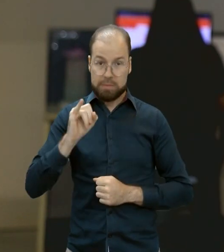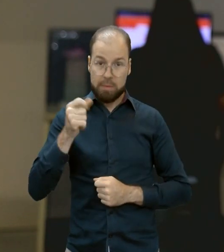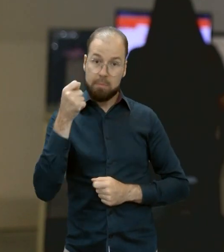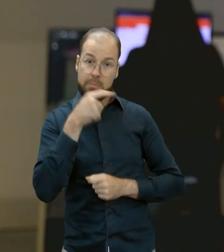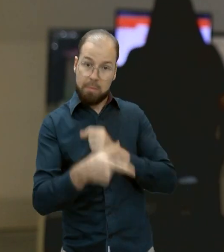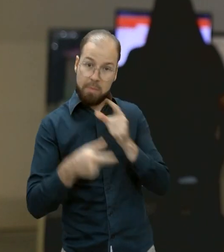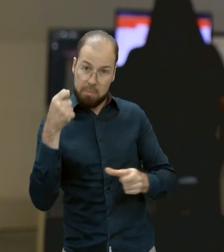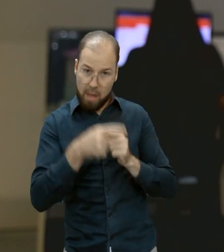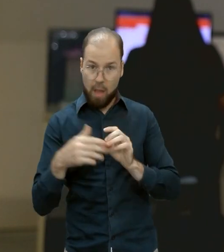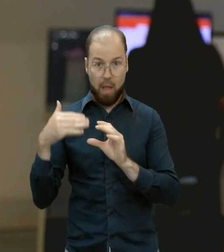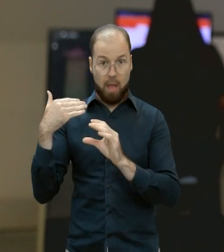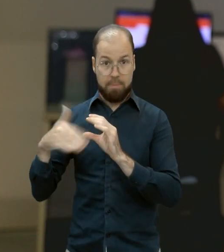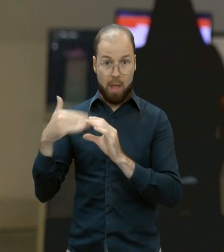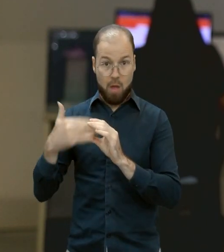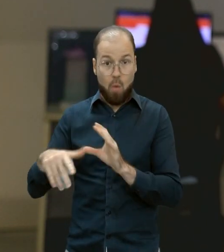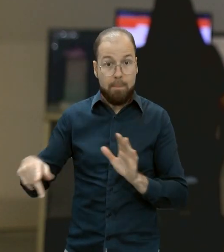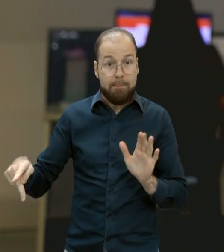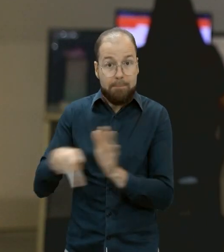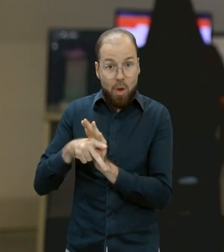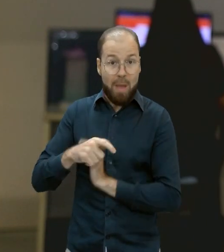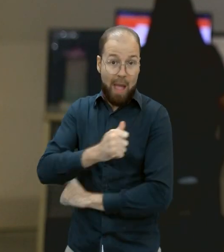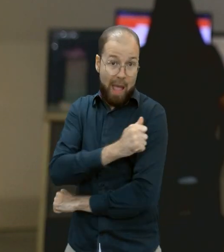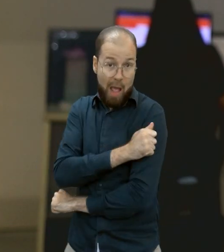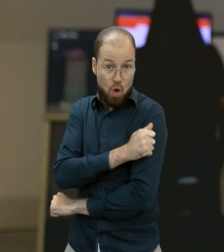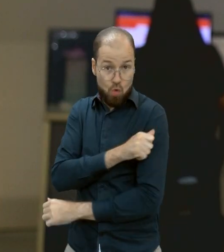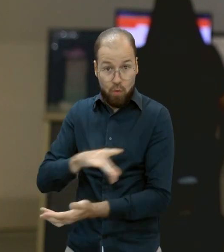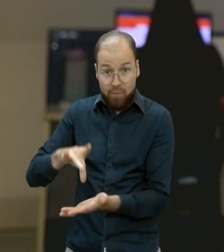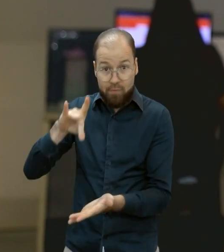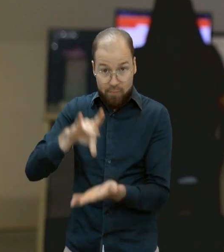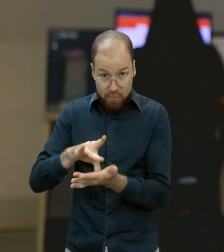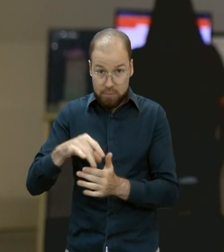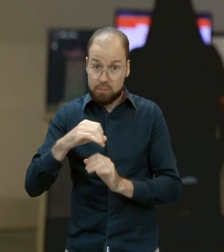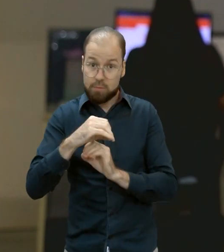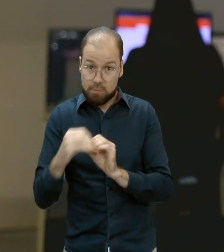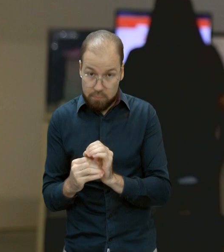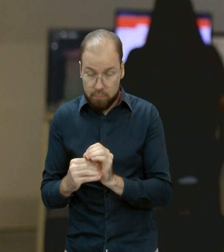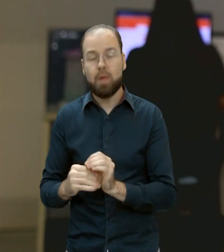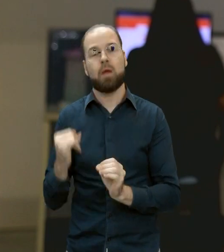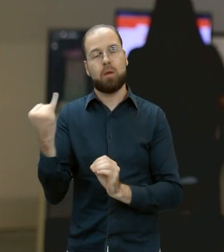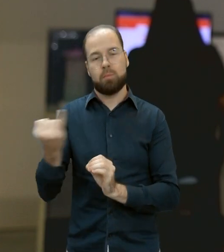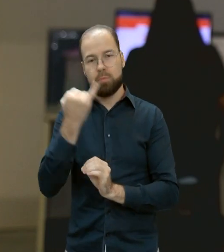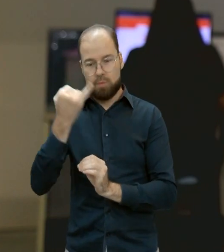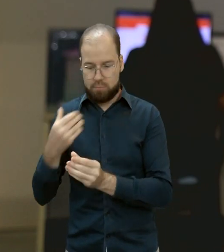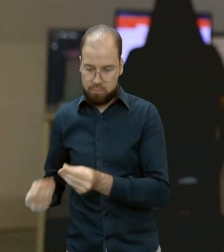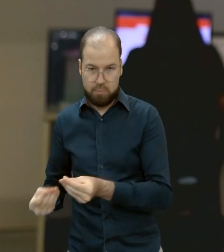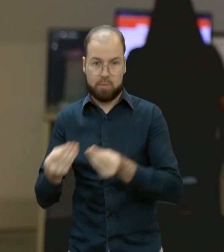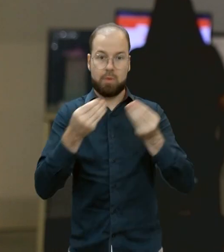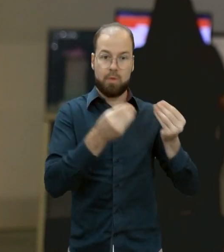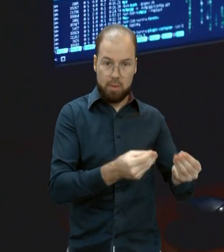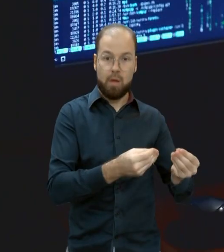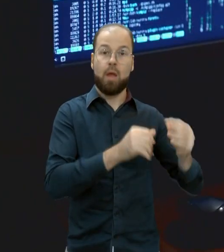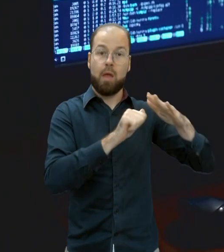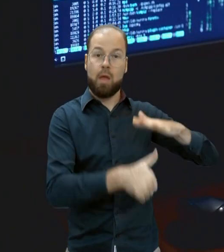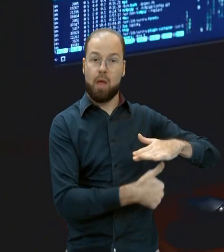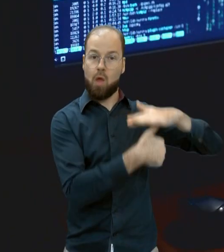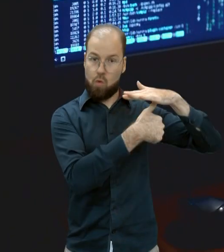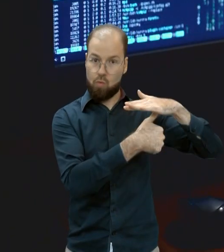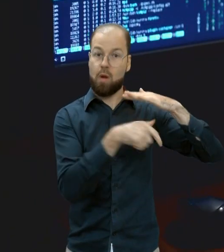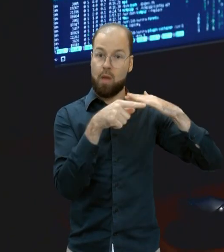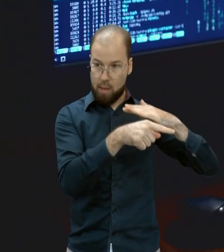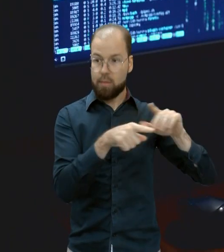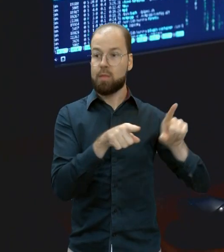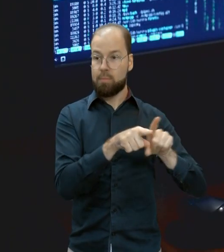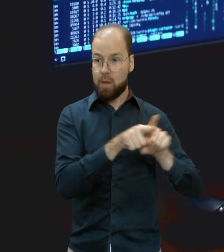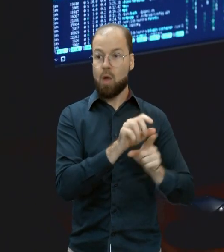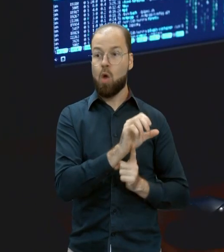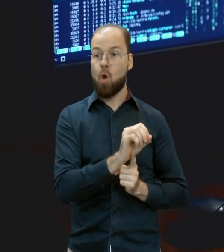-mail oficial da universidade, é importante que seja encaminhado para o gabinete da reitoria através da ouvidoria da universidade. E qual a